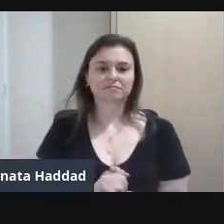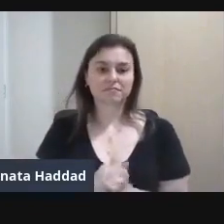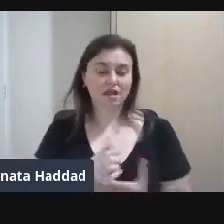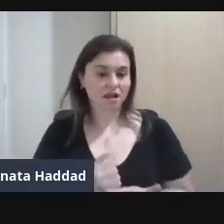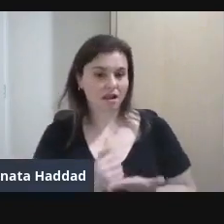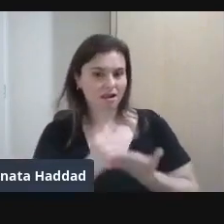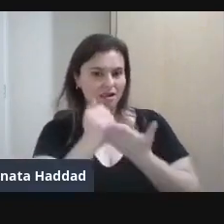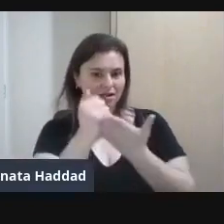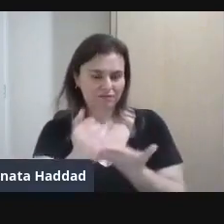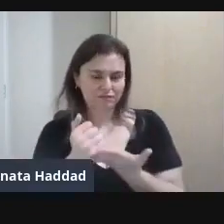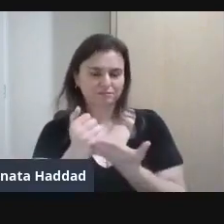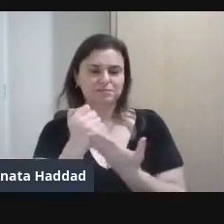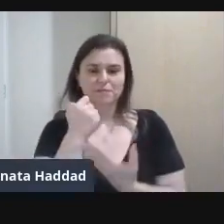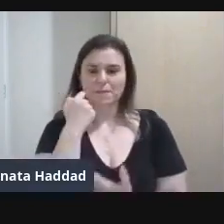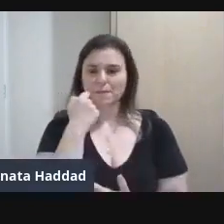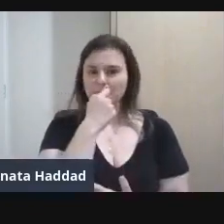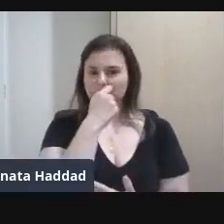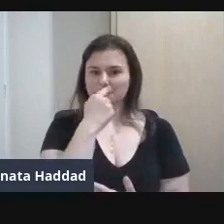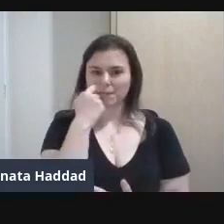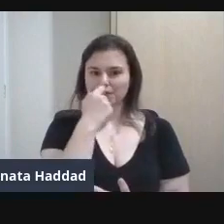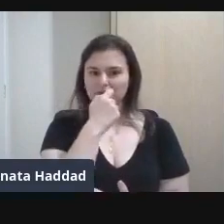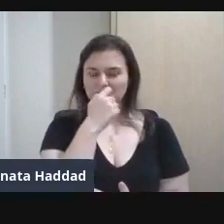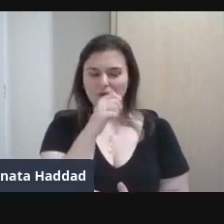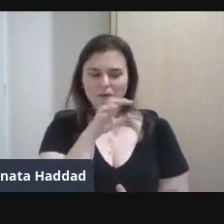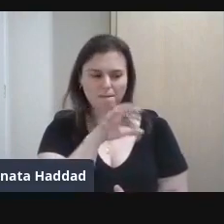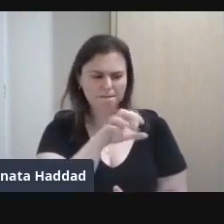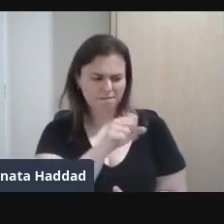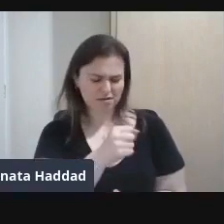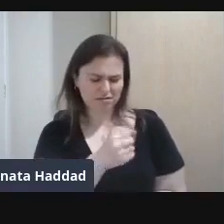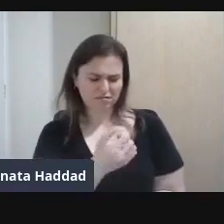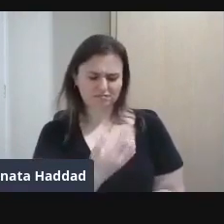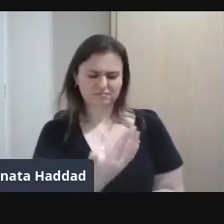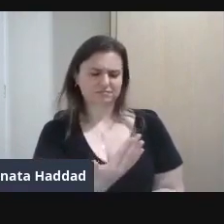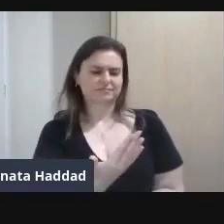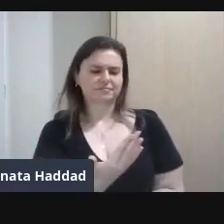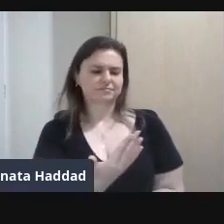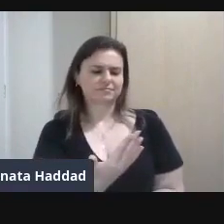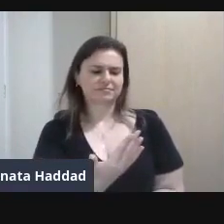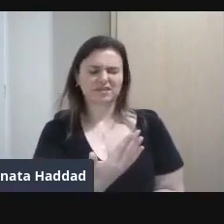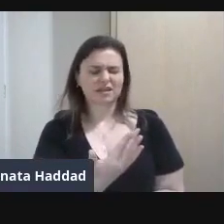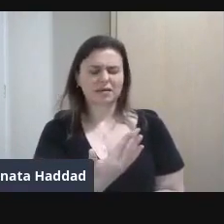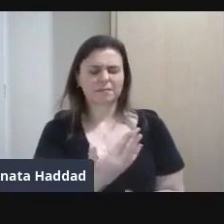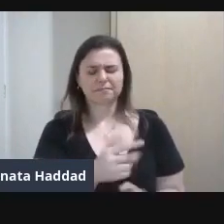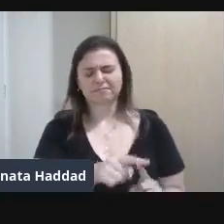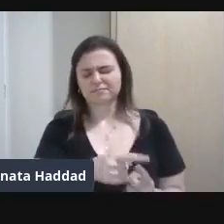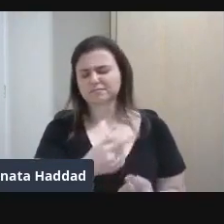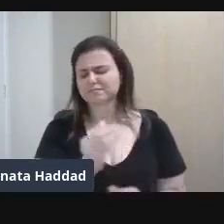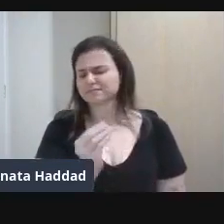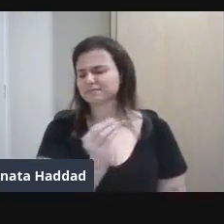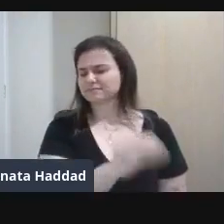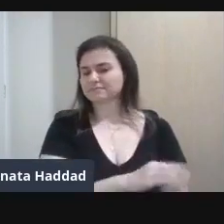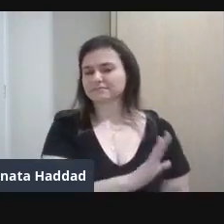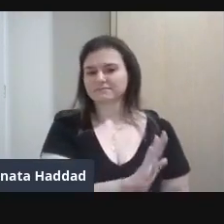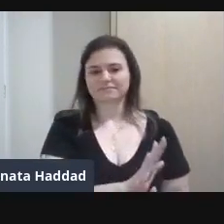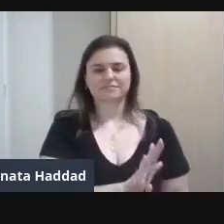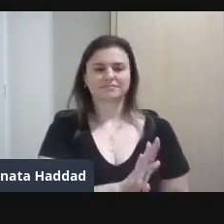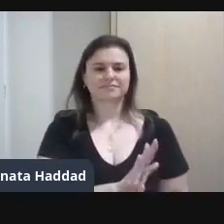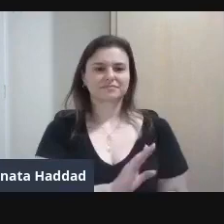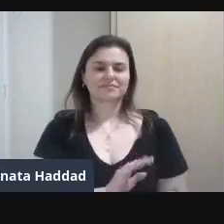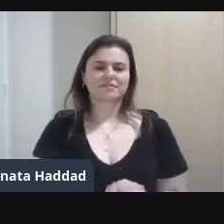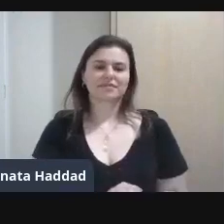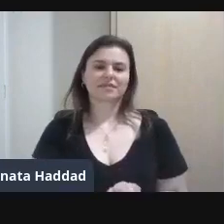Ela pegou Olhou Mas deixou Sobre a cômoda